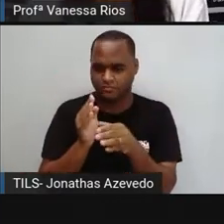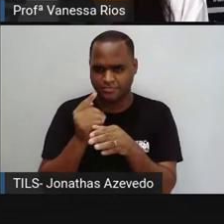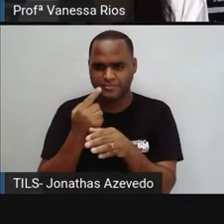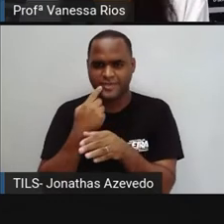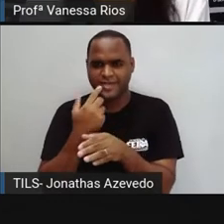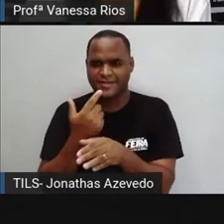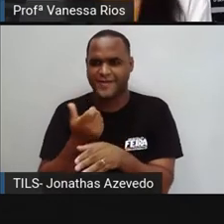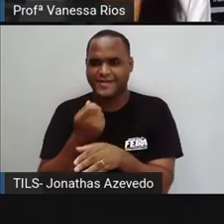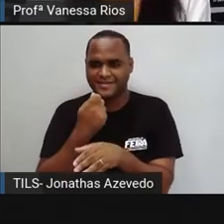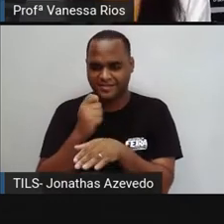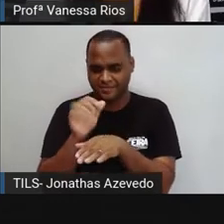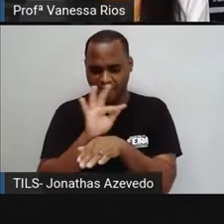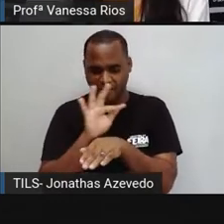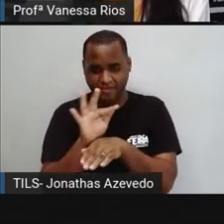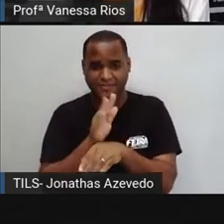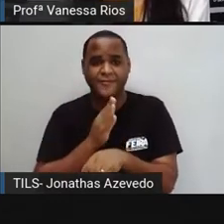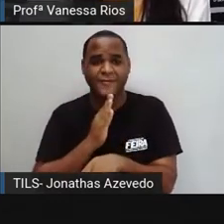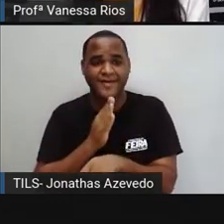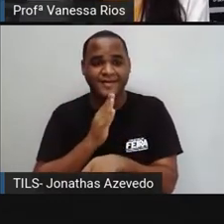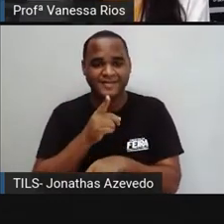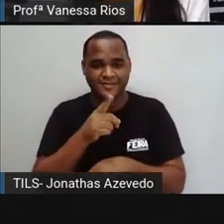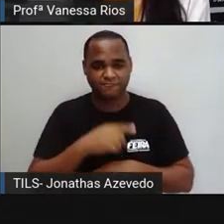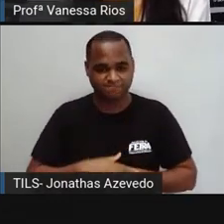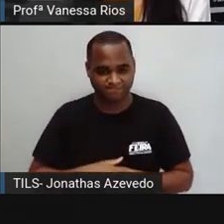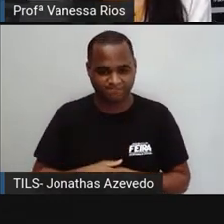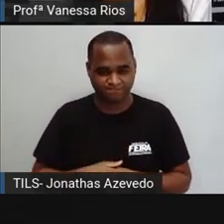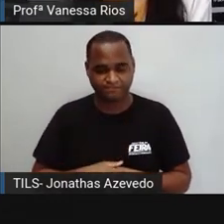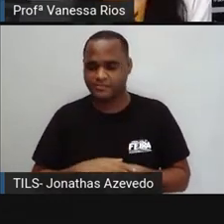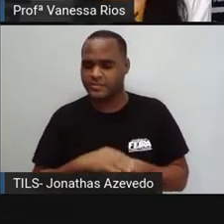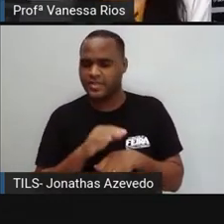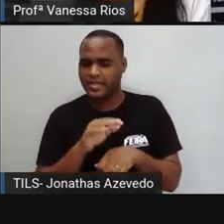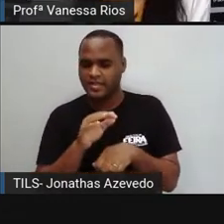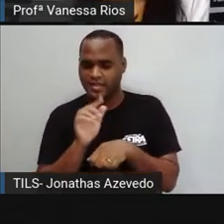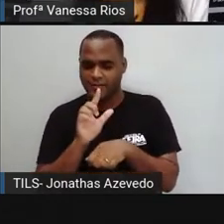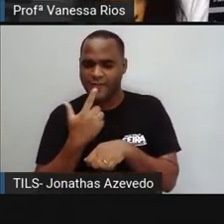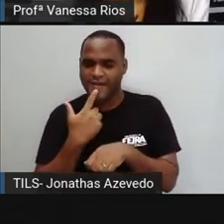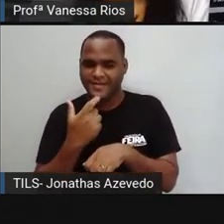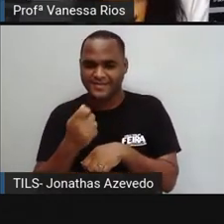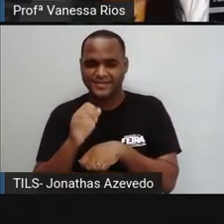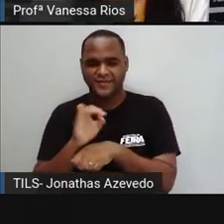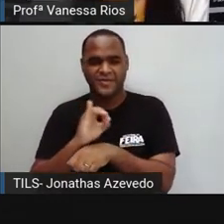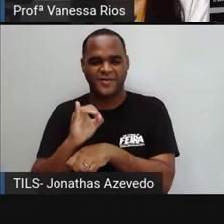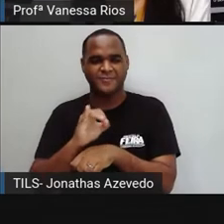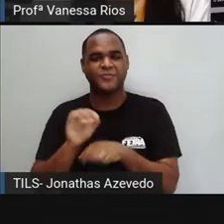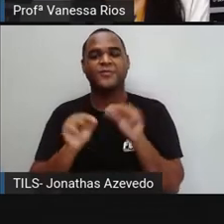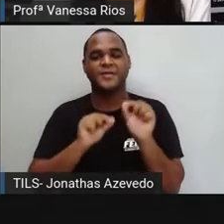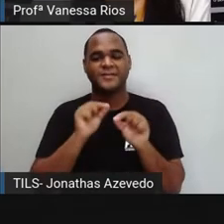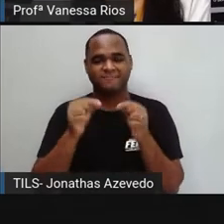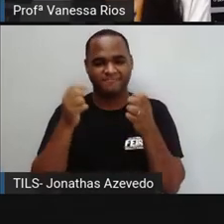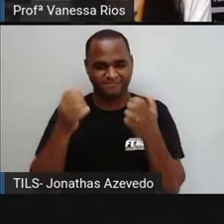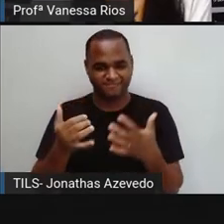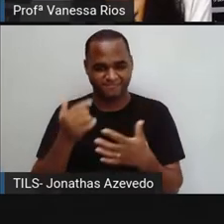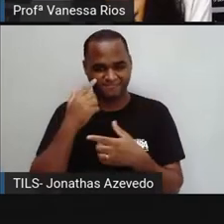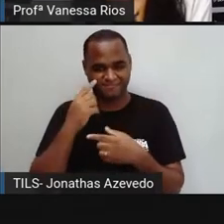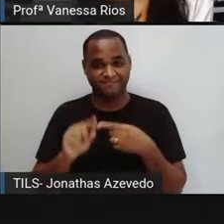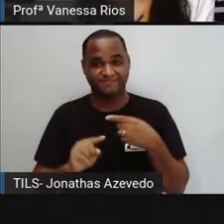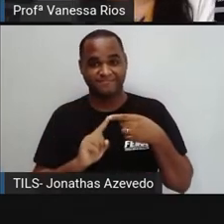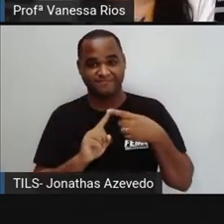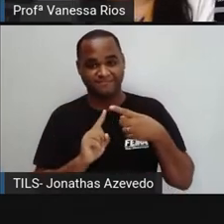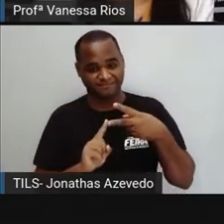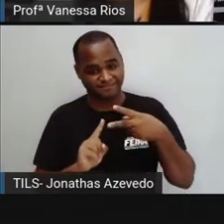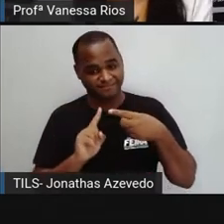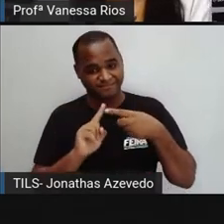linguagem formal? Olhem só. E linguagem formal? Segundo o que a gente já